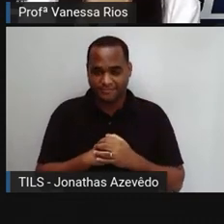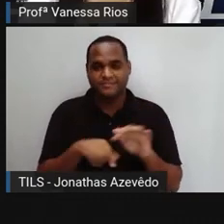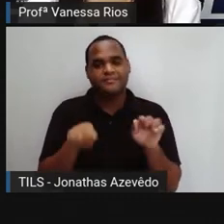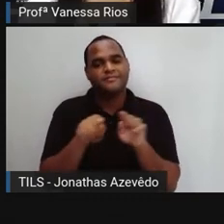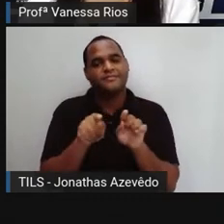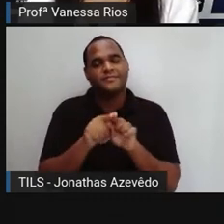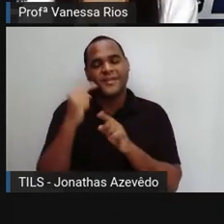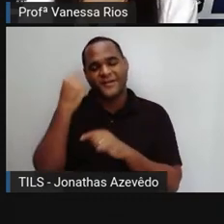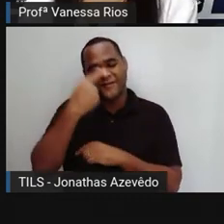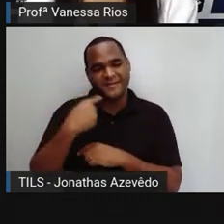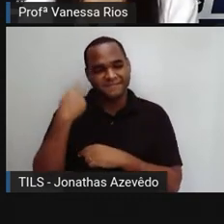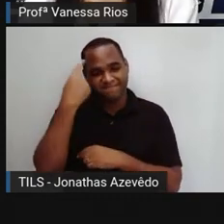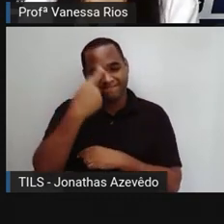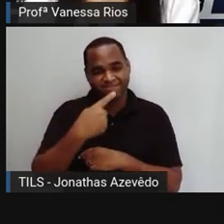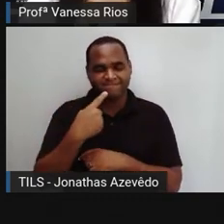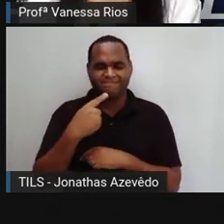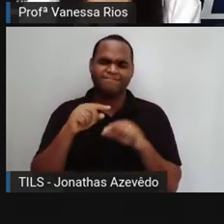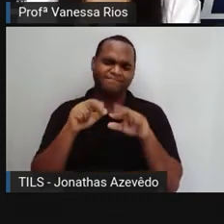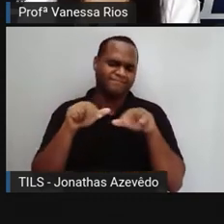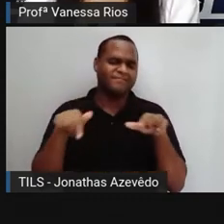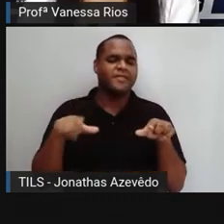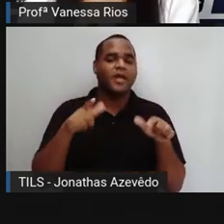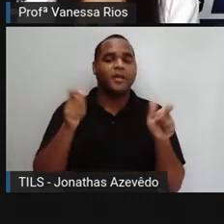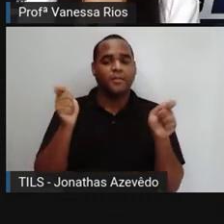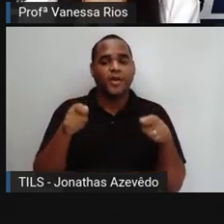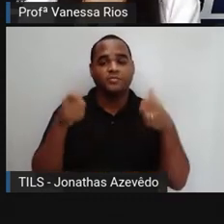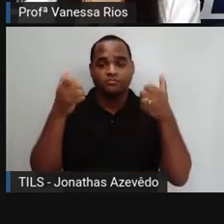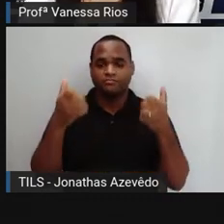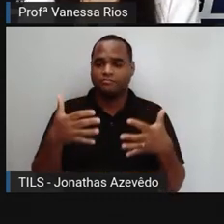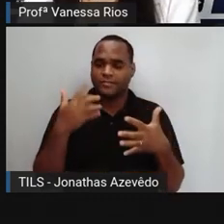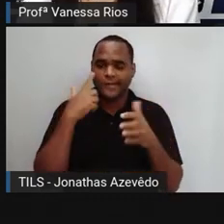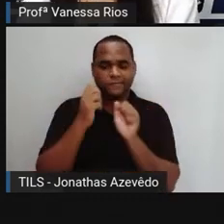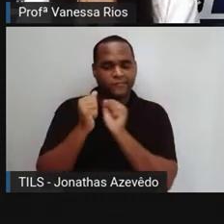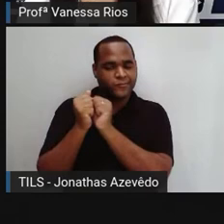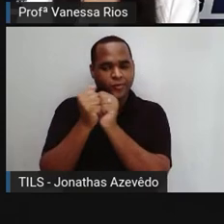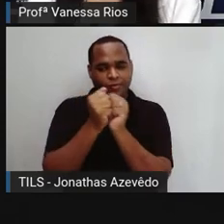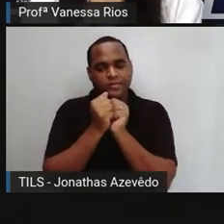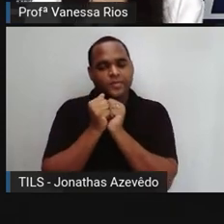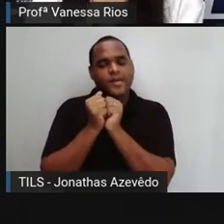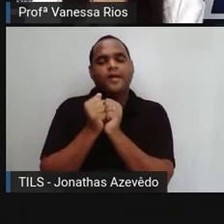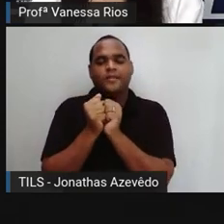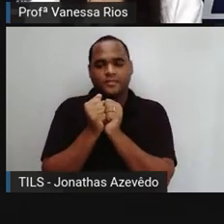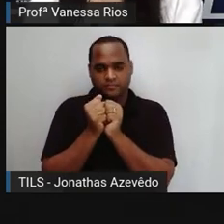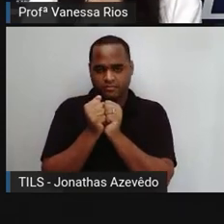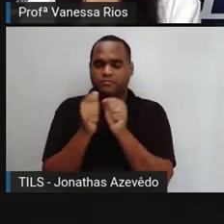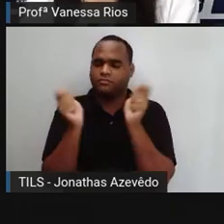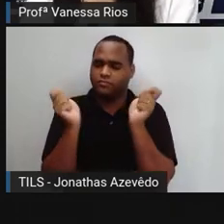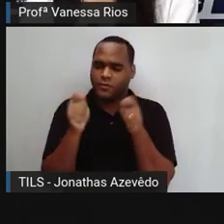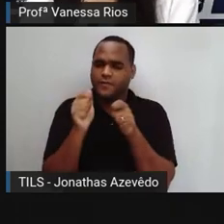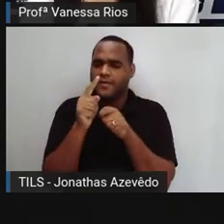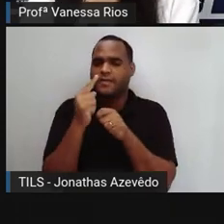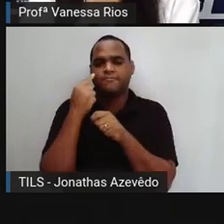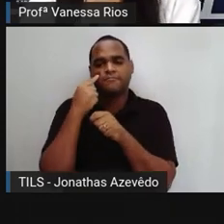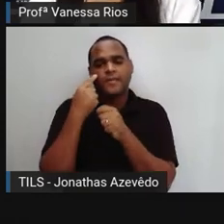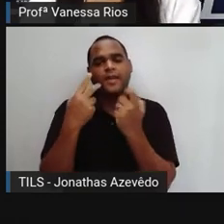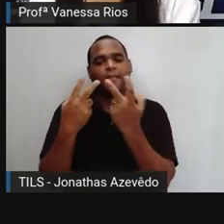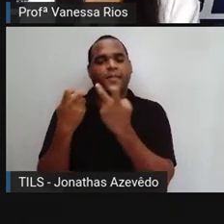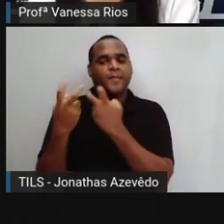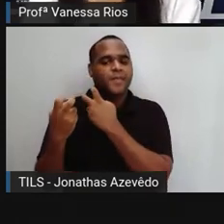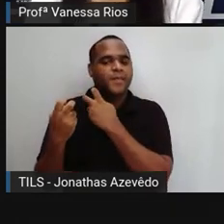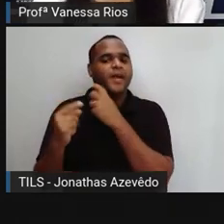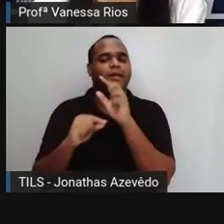expressões faciais. Então, tudo vai ser juntado, né? Para poder nós termos essa